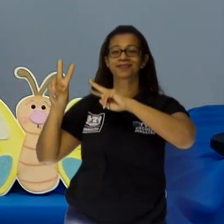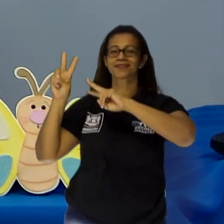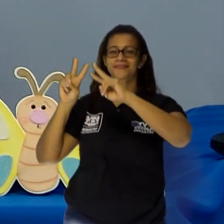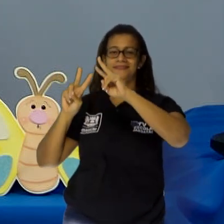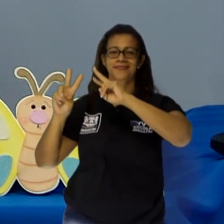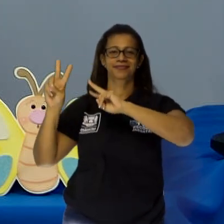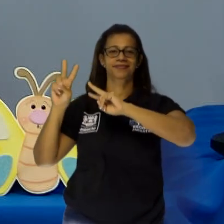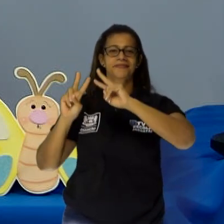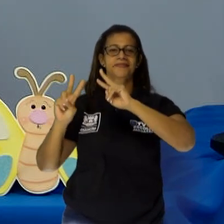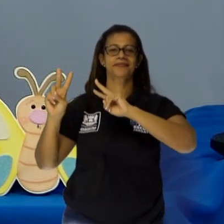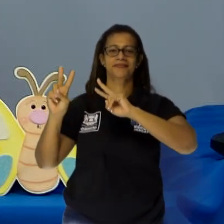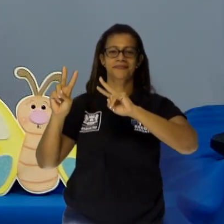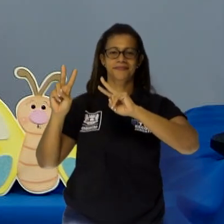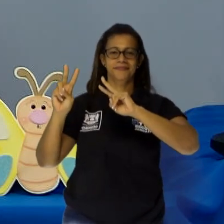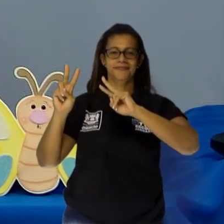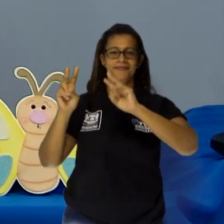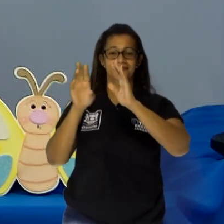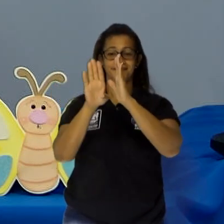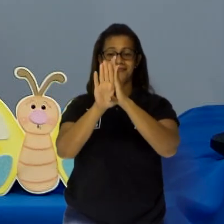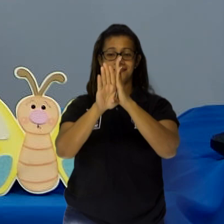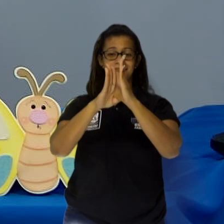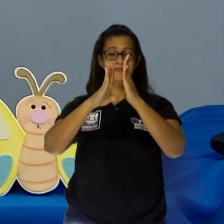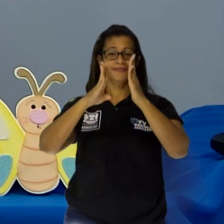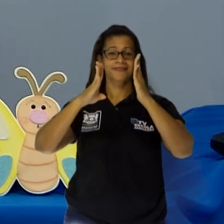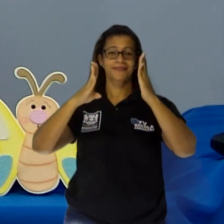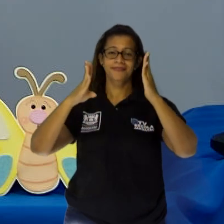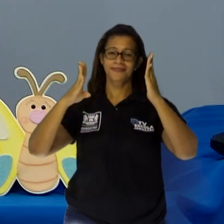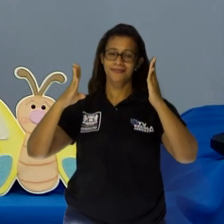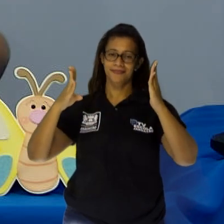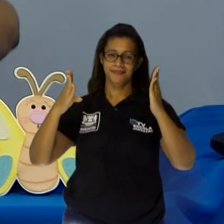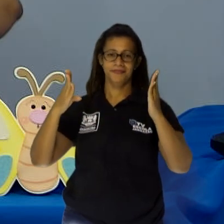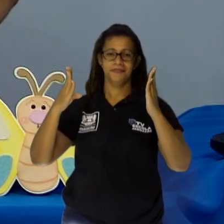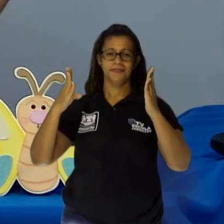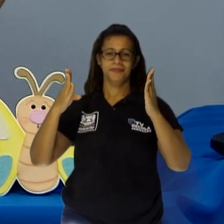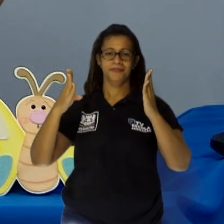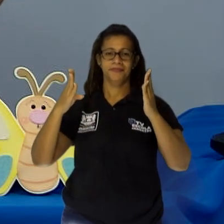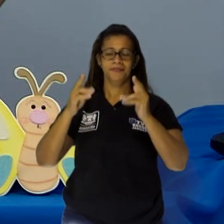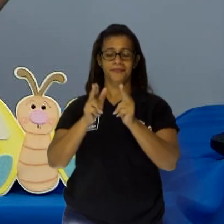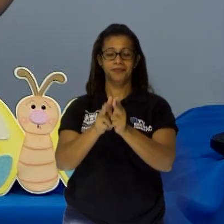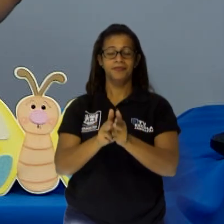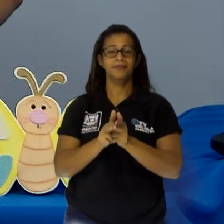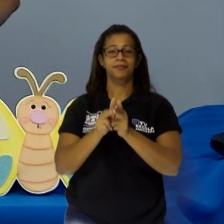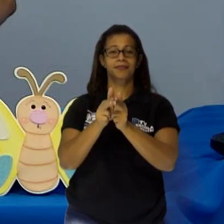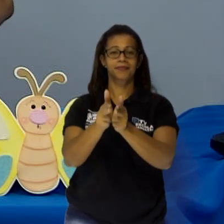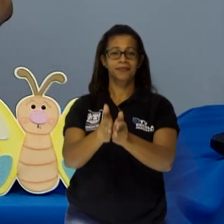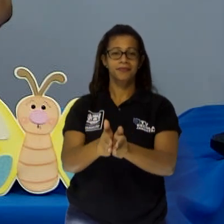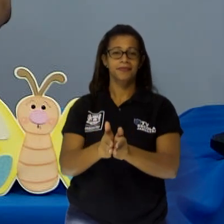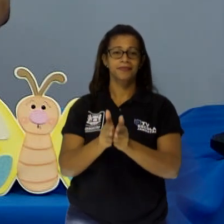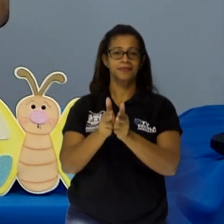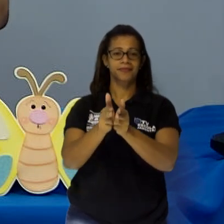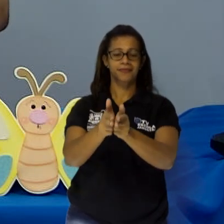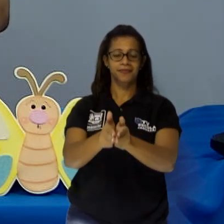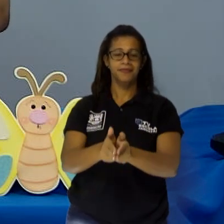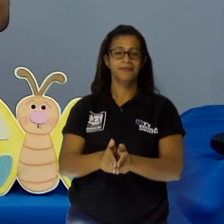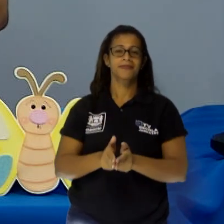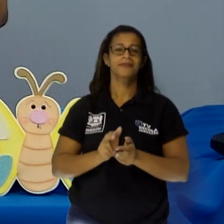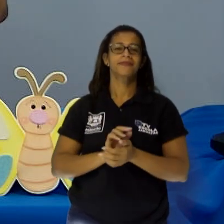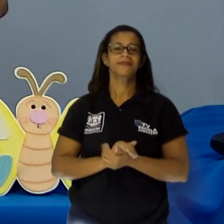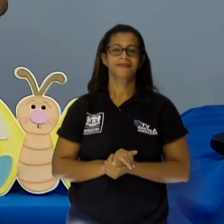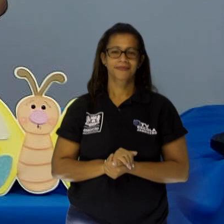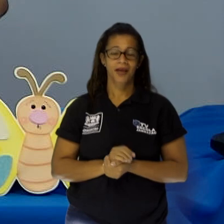Abre-se a porta da arca. Eita! E aqui dentro vão todos os nossos